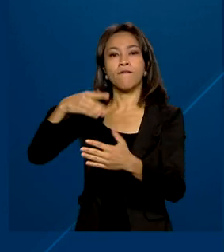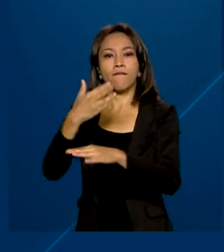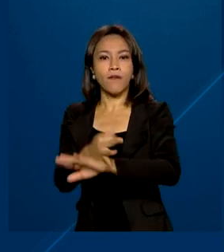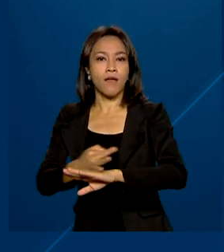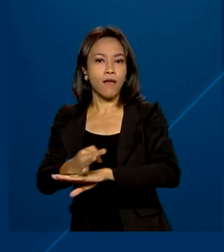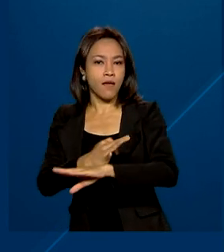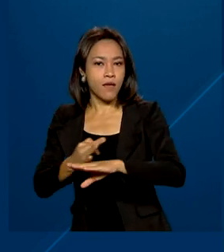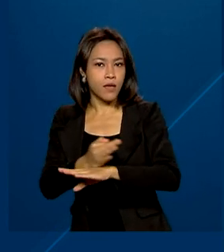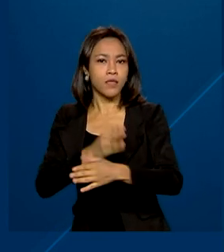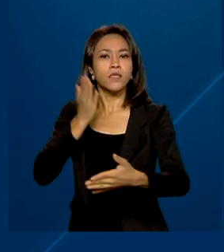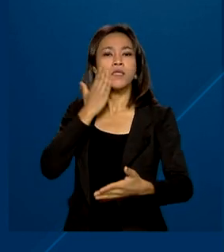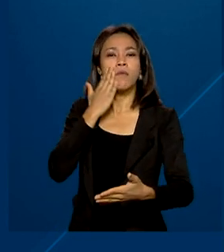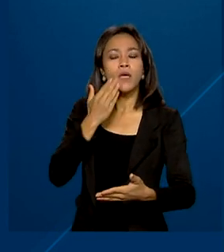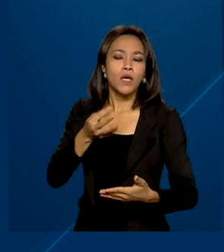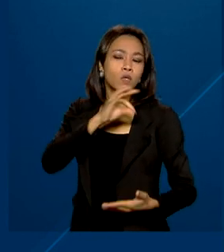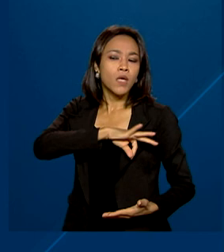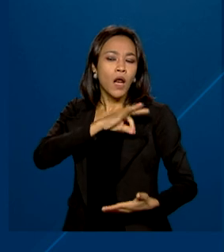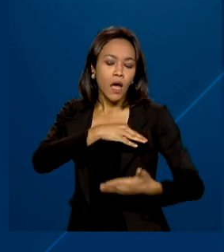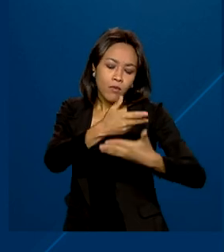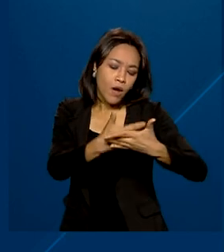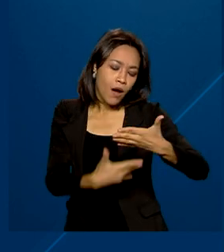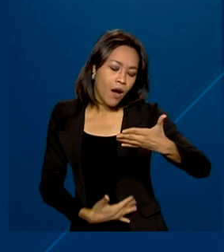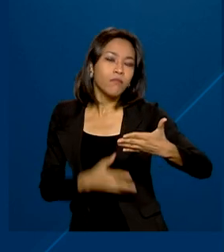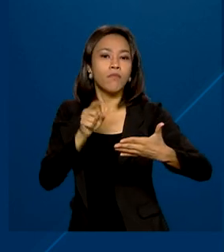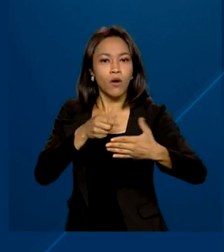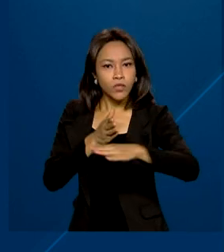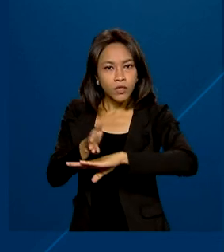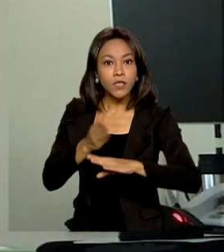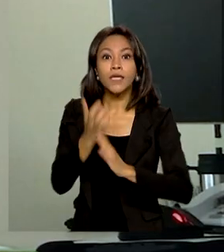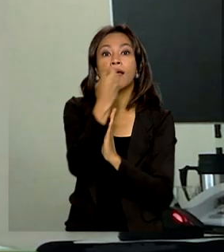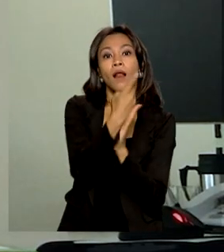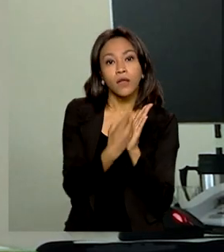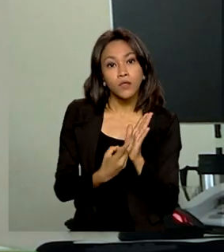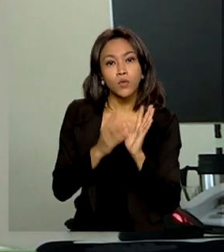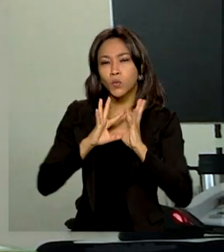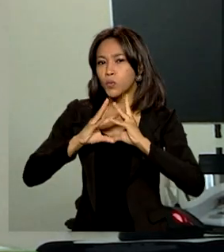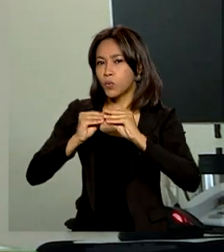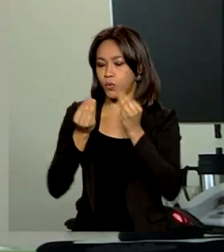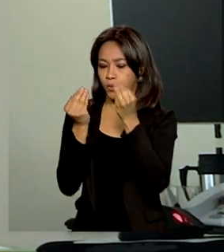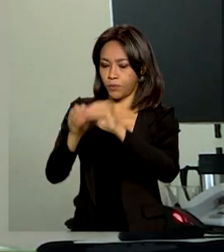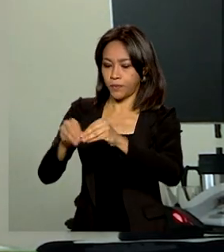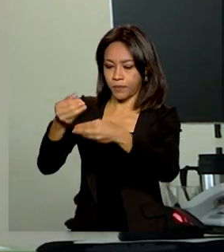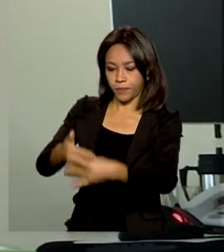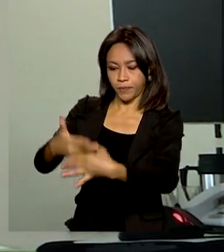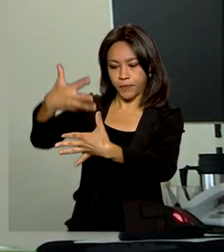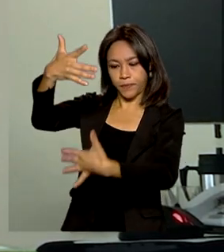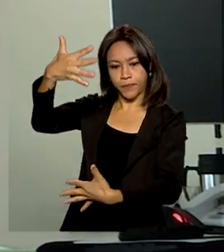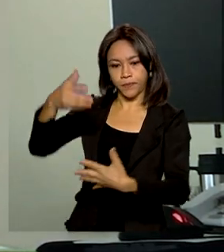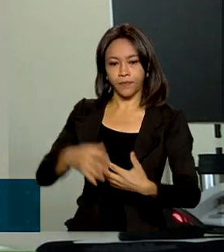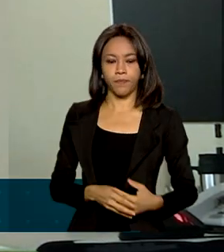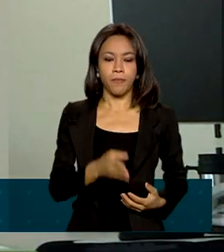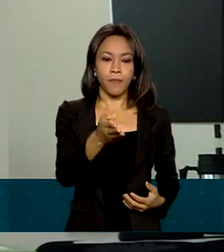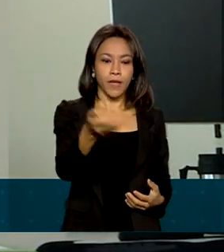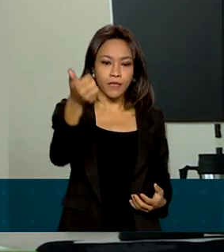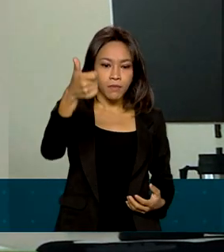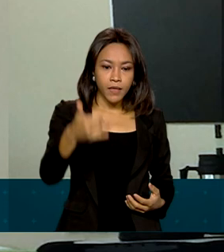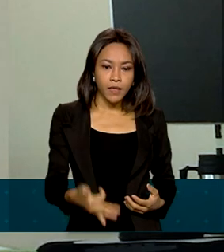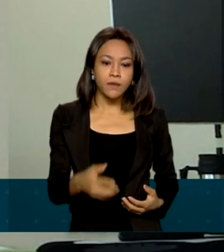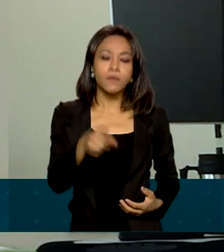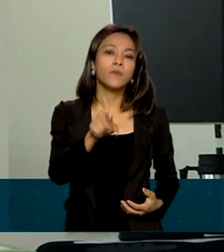consulta ao contra-cheque e emissão de declarações. Quero destacar a prova de vida digital, que é a